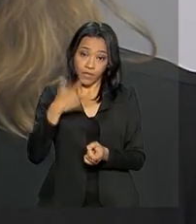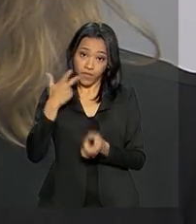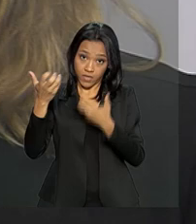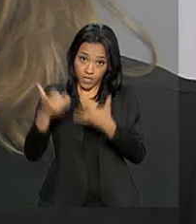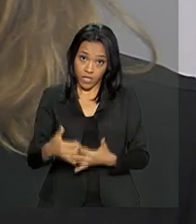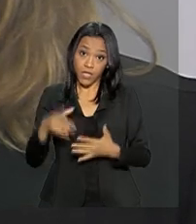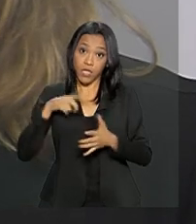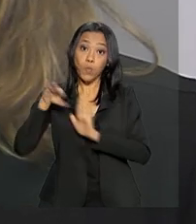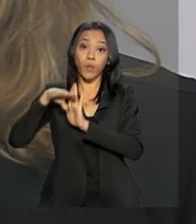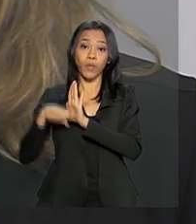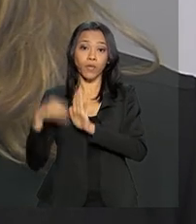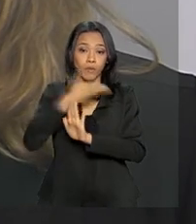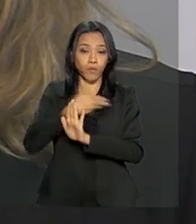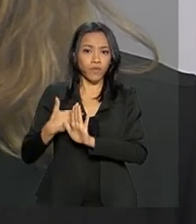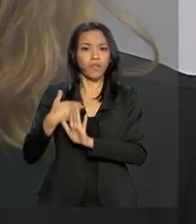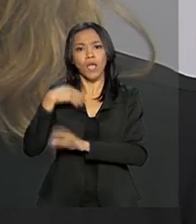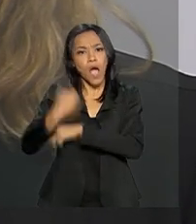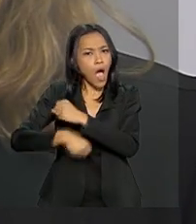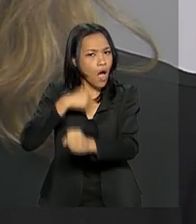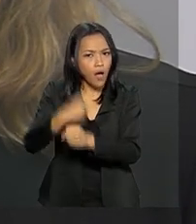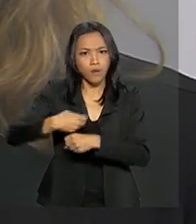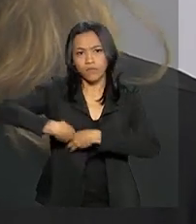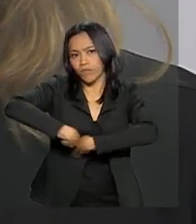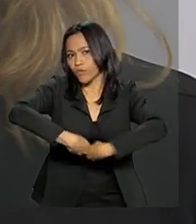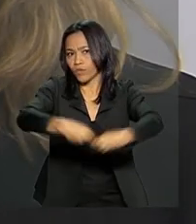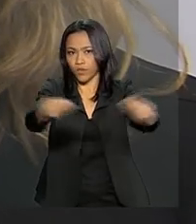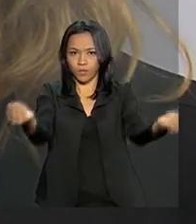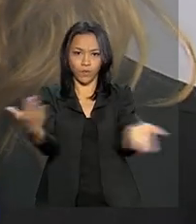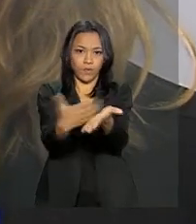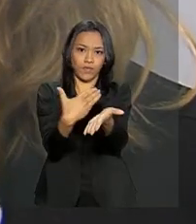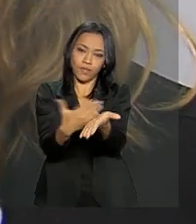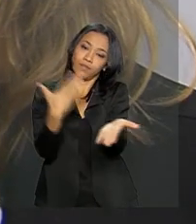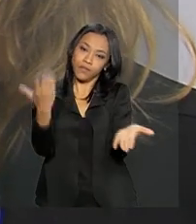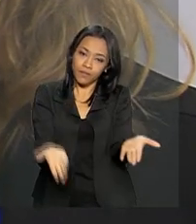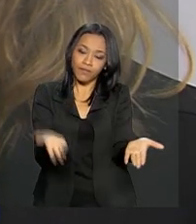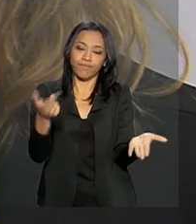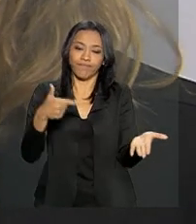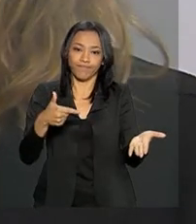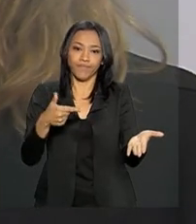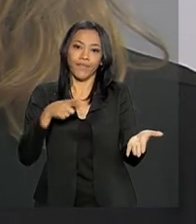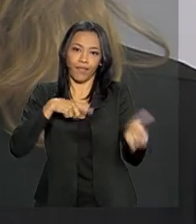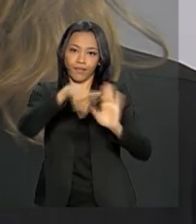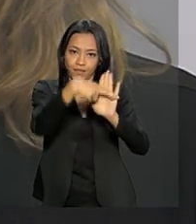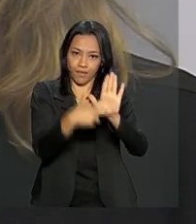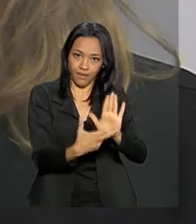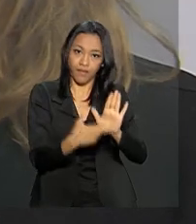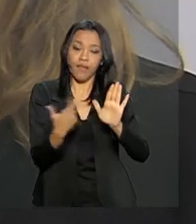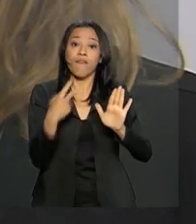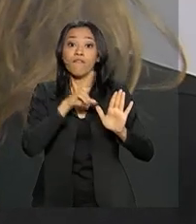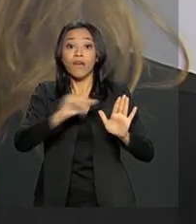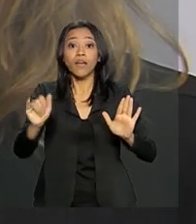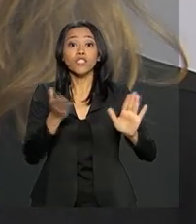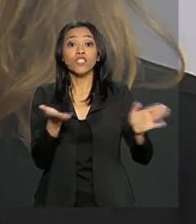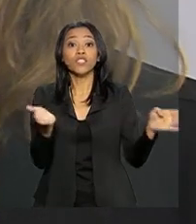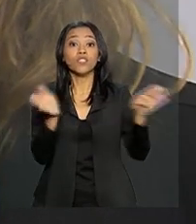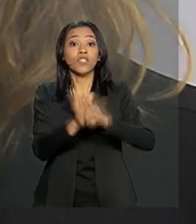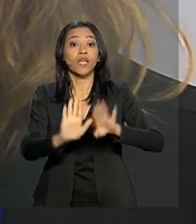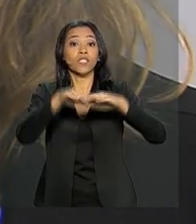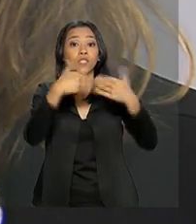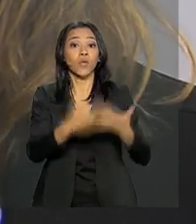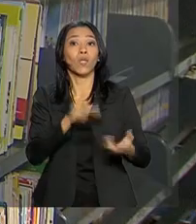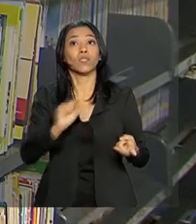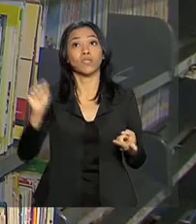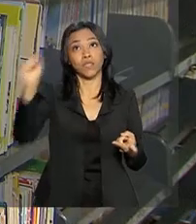didático de forma regular às escolas, então as obras literárias entram também nessa regularidade. Elas vão chegar para a escola com mais